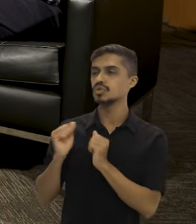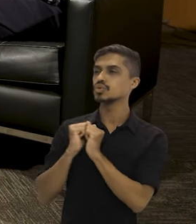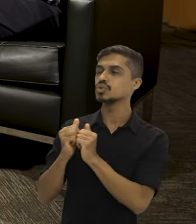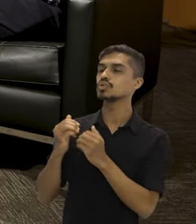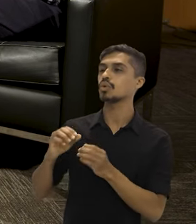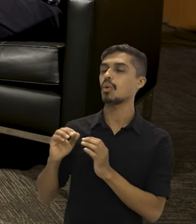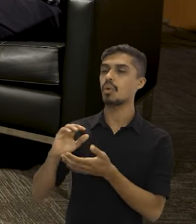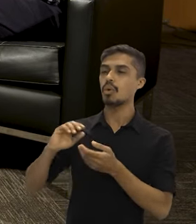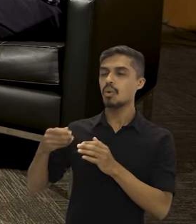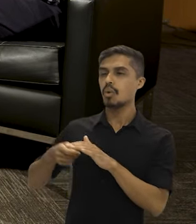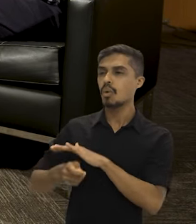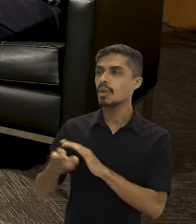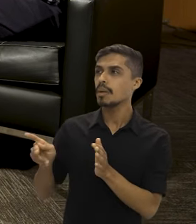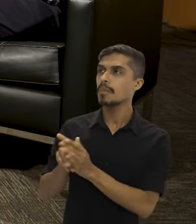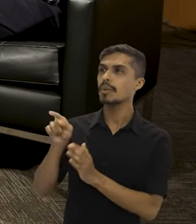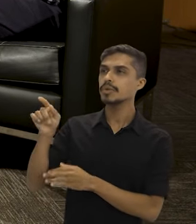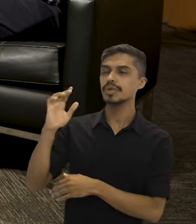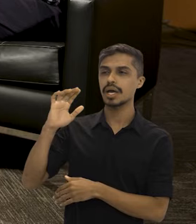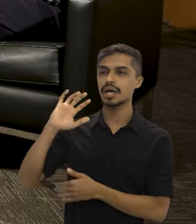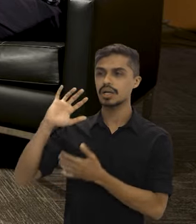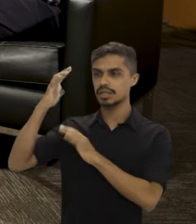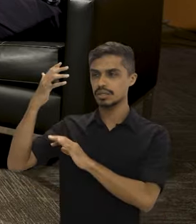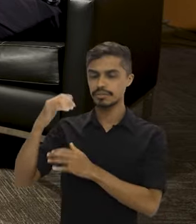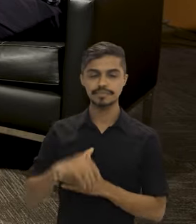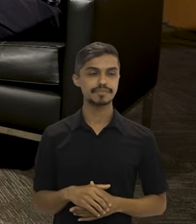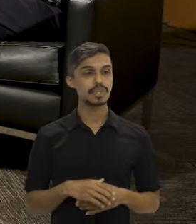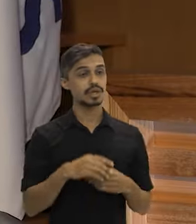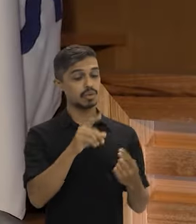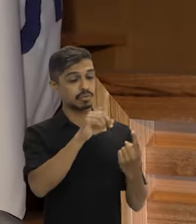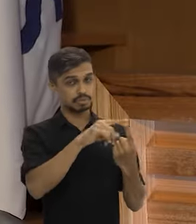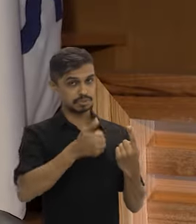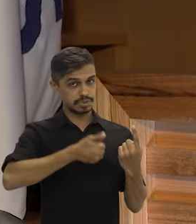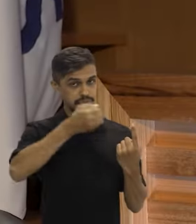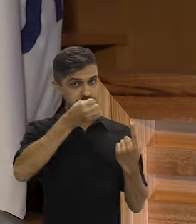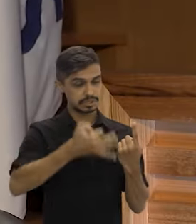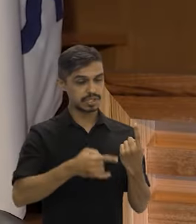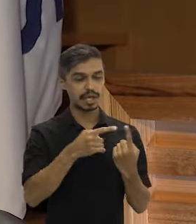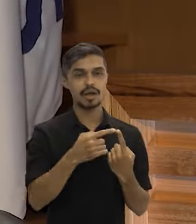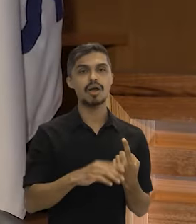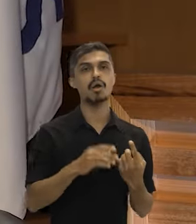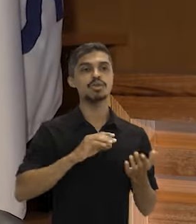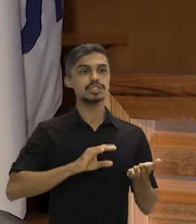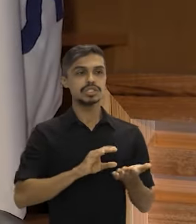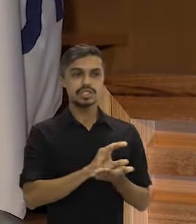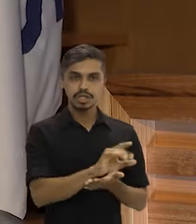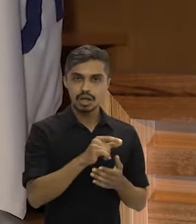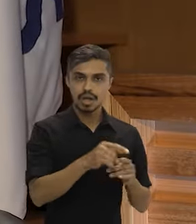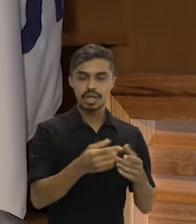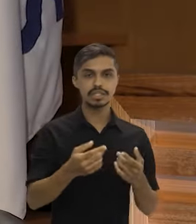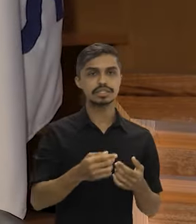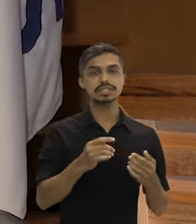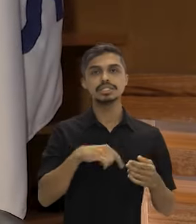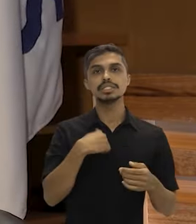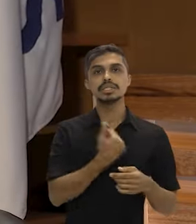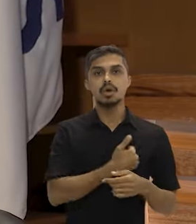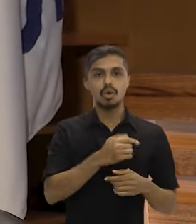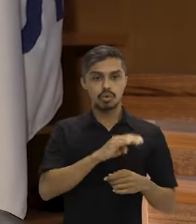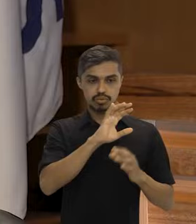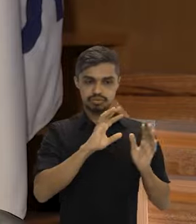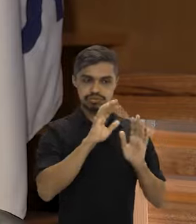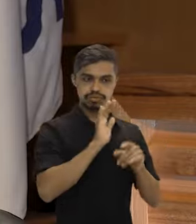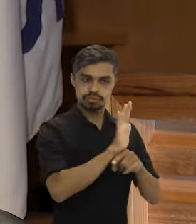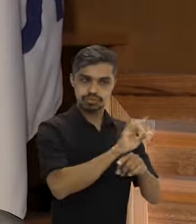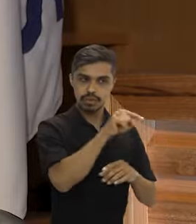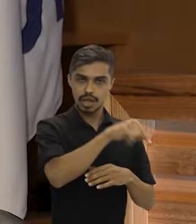Clima, é até bom fazer essa comparação. O Fundo Amazônia, ele é um fundo que recebe doações e ele é não reembolsável. Ou seja,